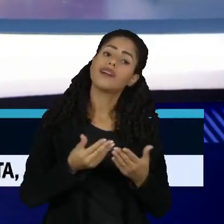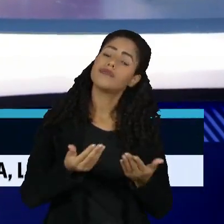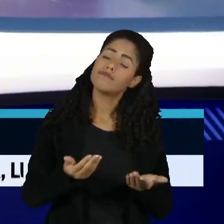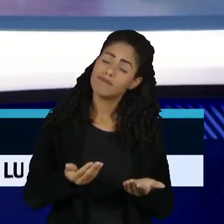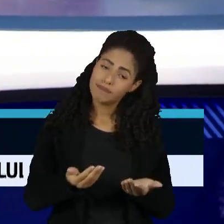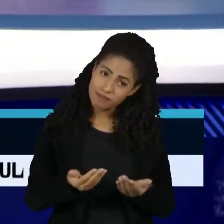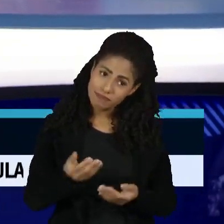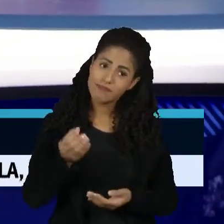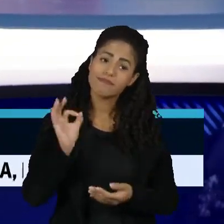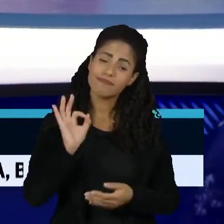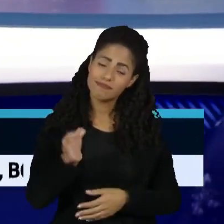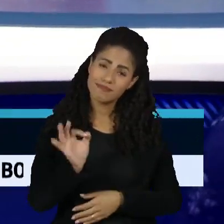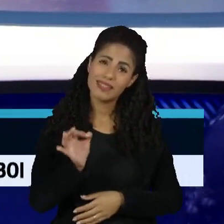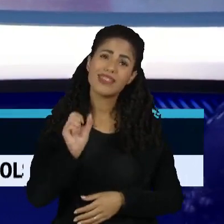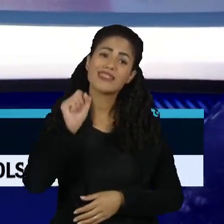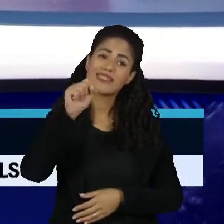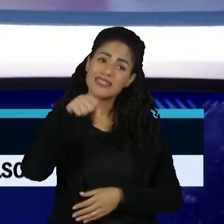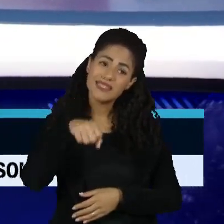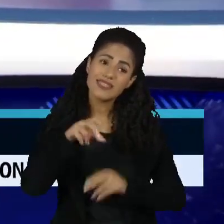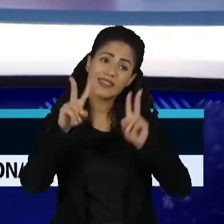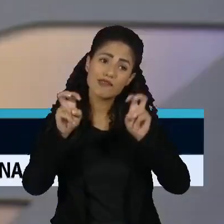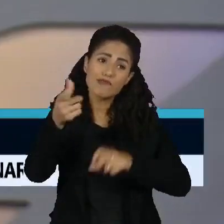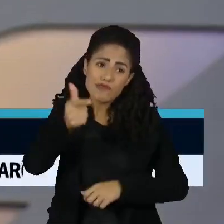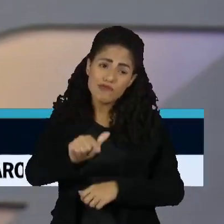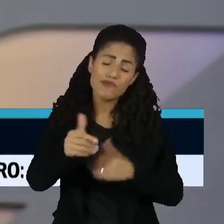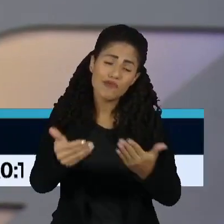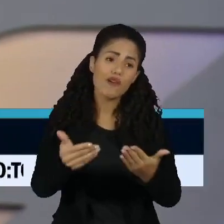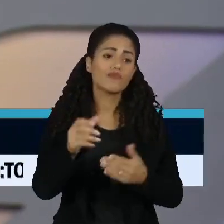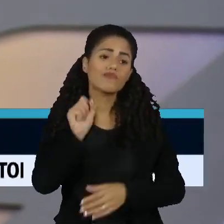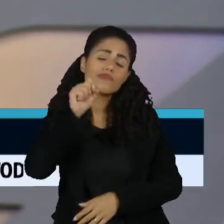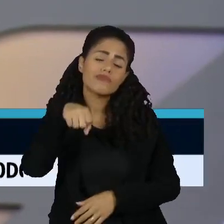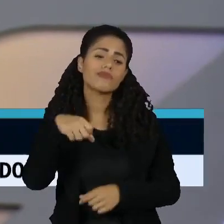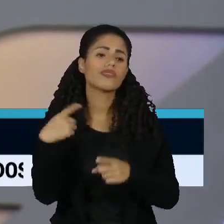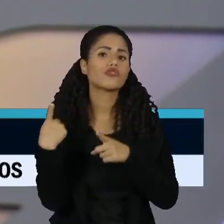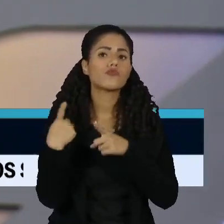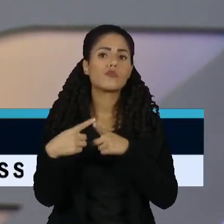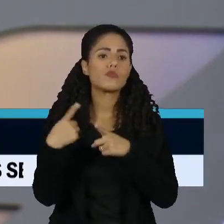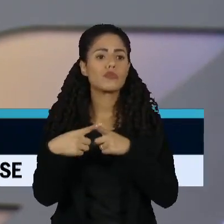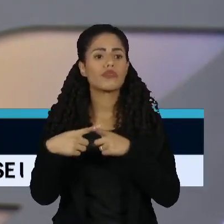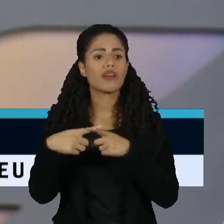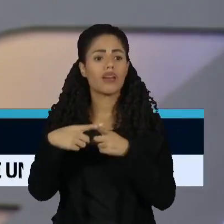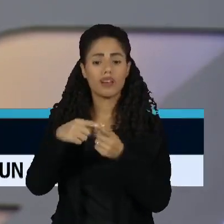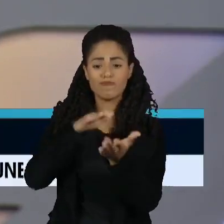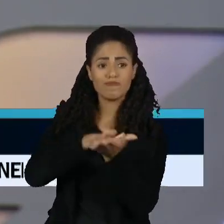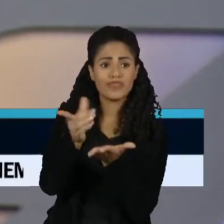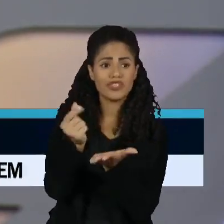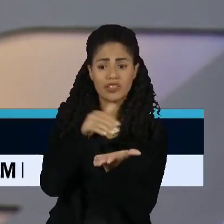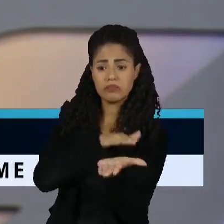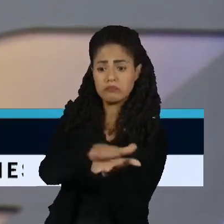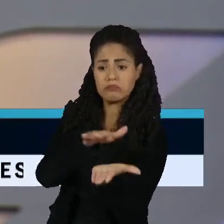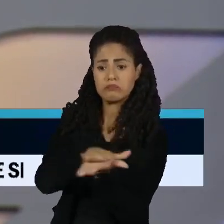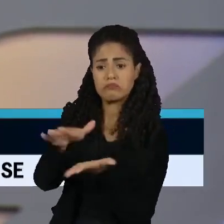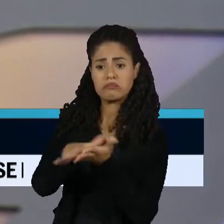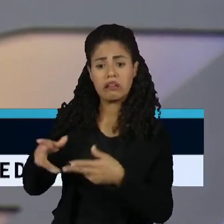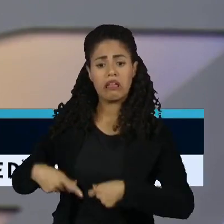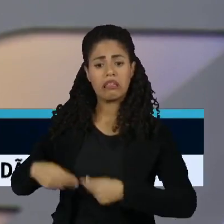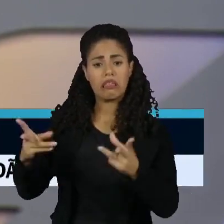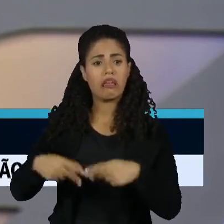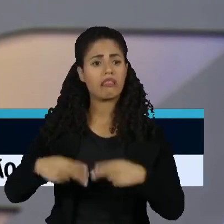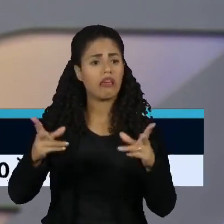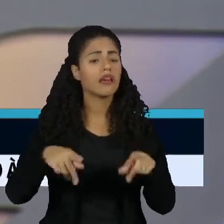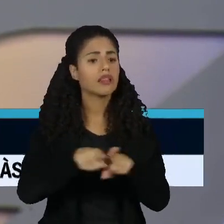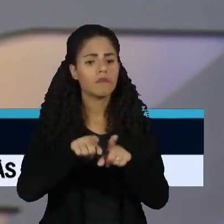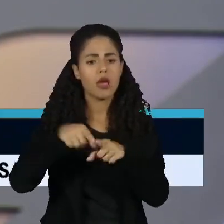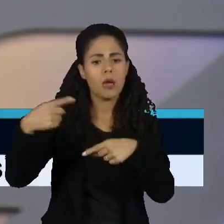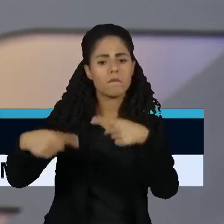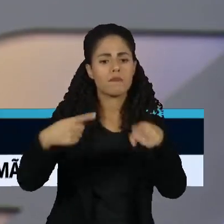voltando nesse assunto. Acho que sim, acho que tem uma despesa de dinheiro público e de debate público